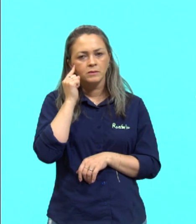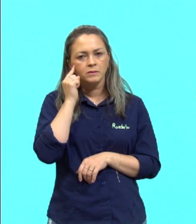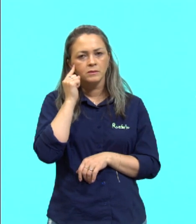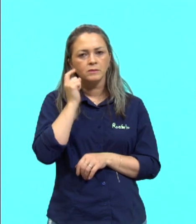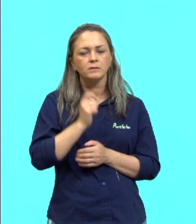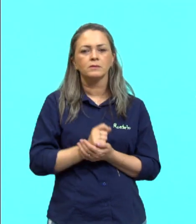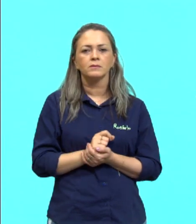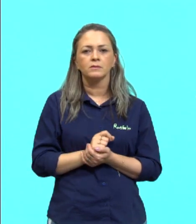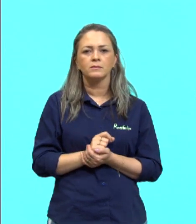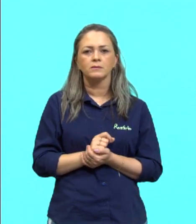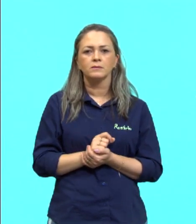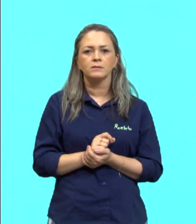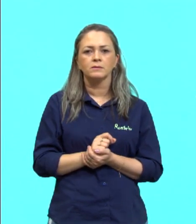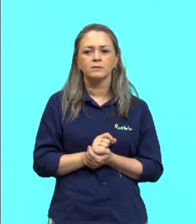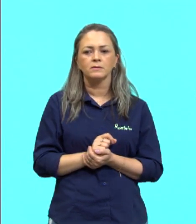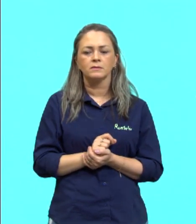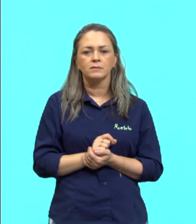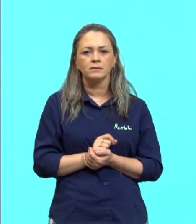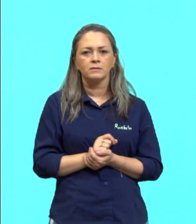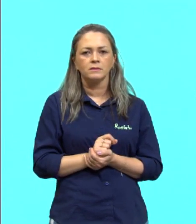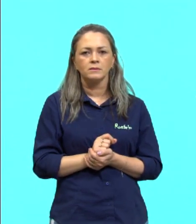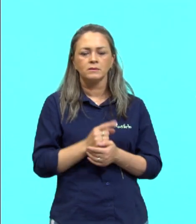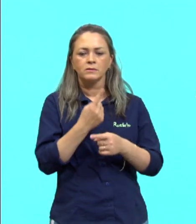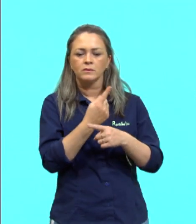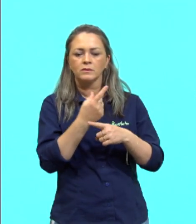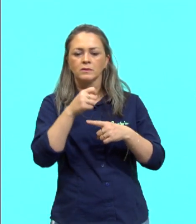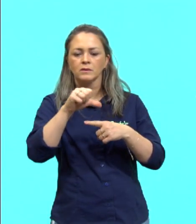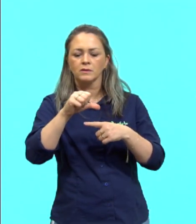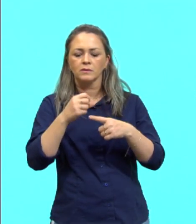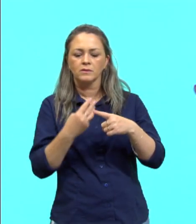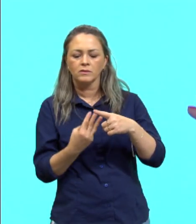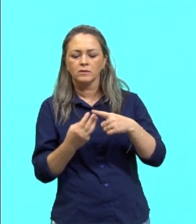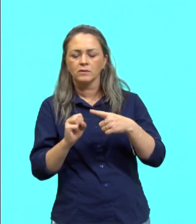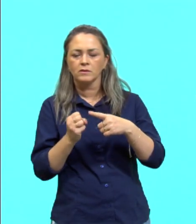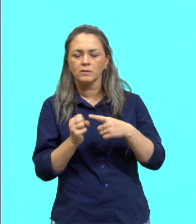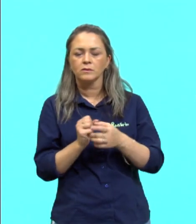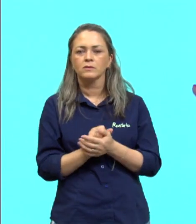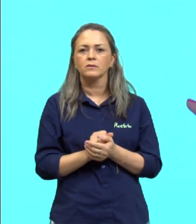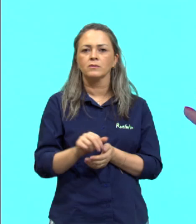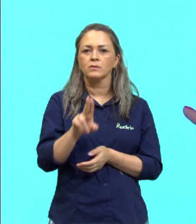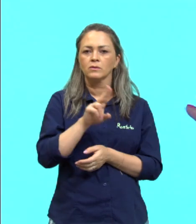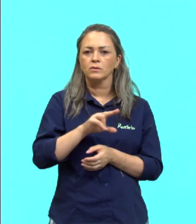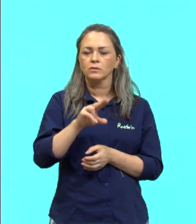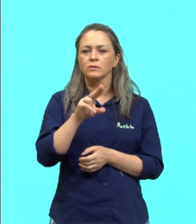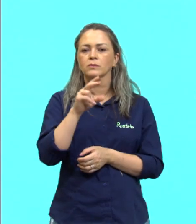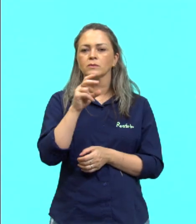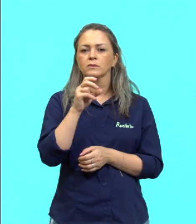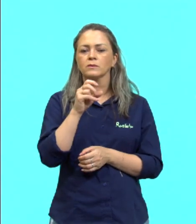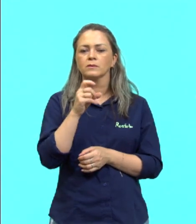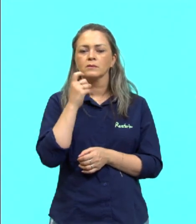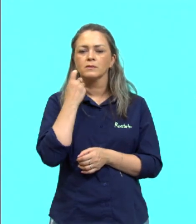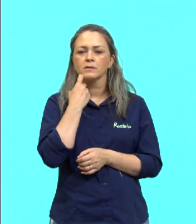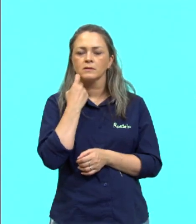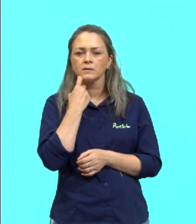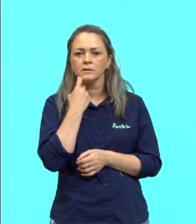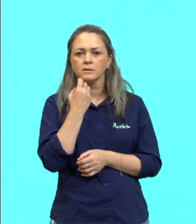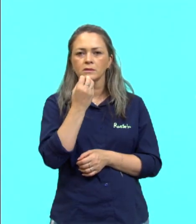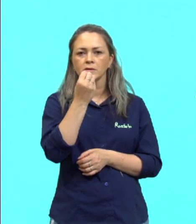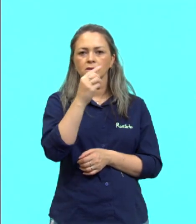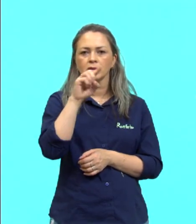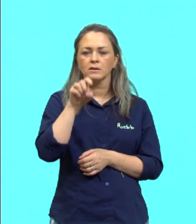Esses 19 minutos dos 38, que foi o acesso na sexta-feira, me dá 0